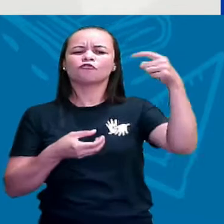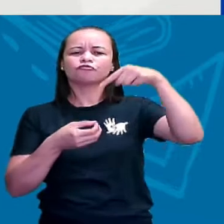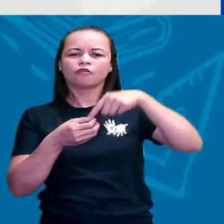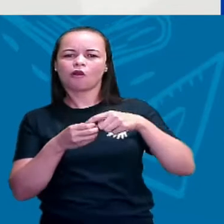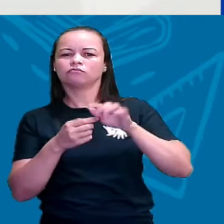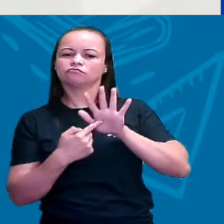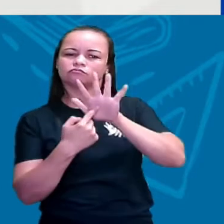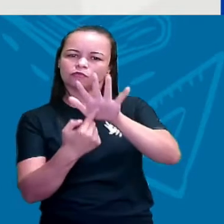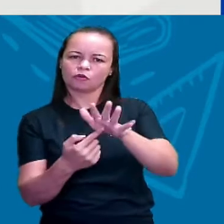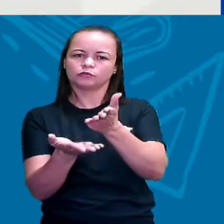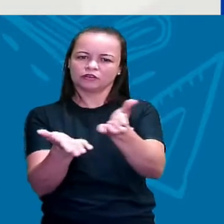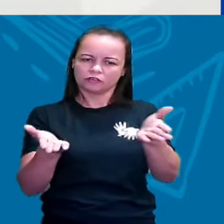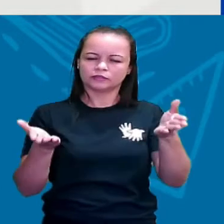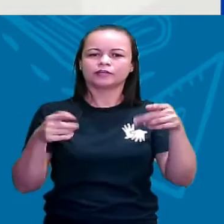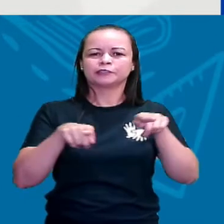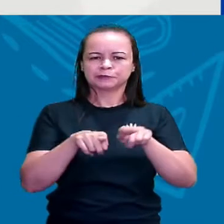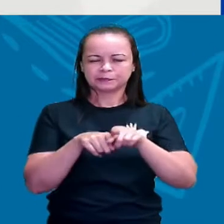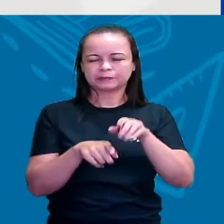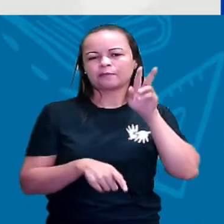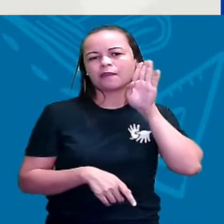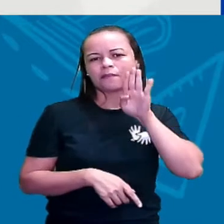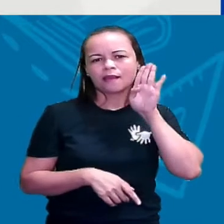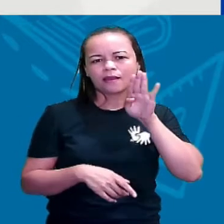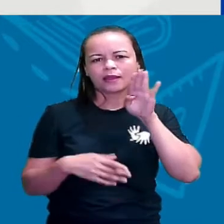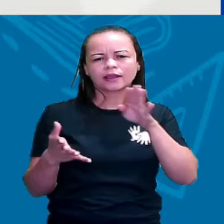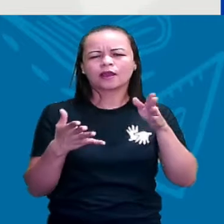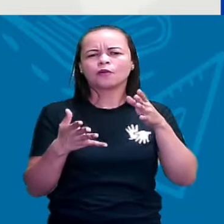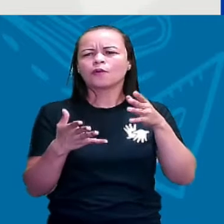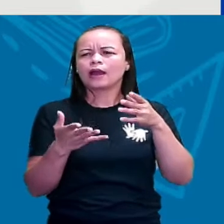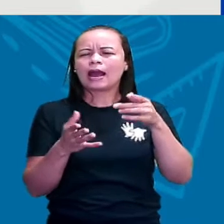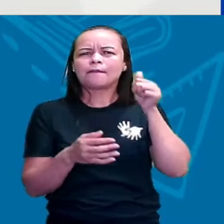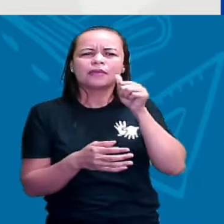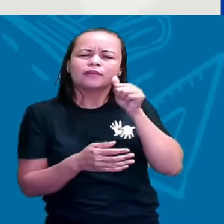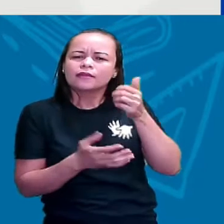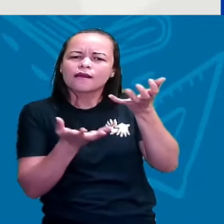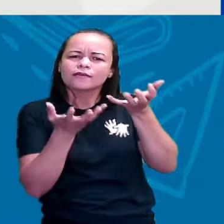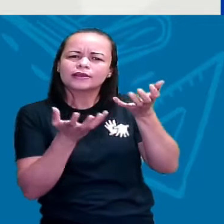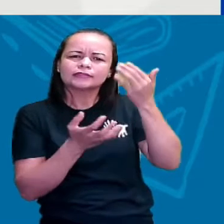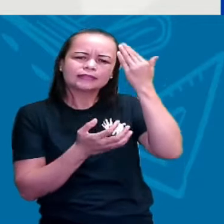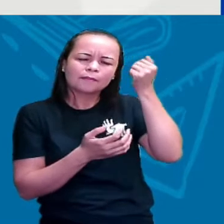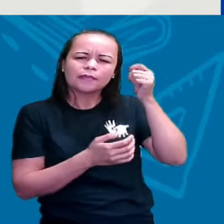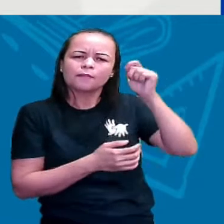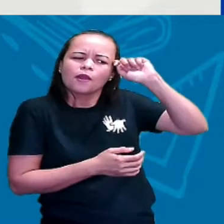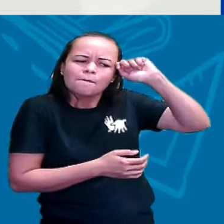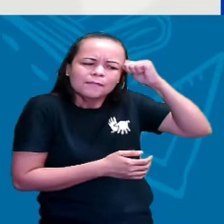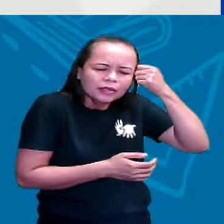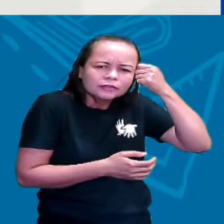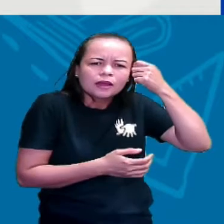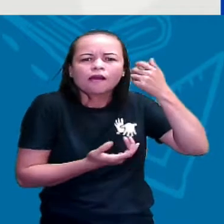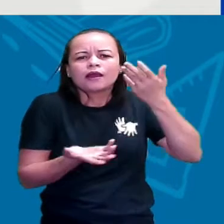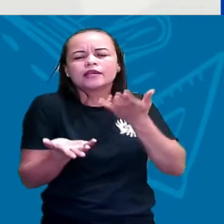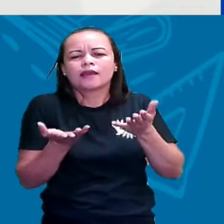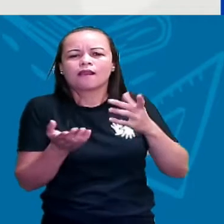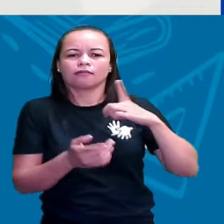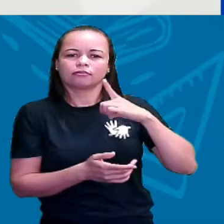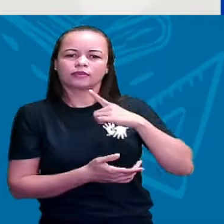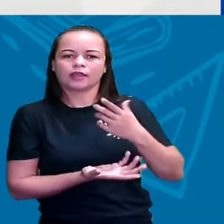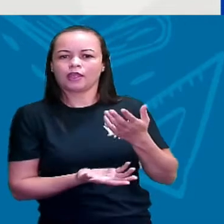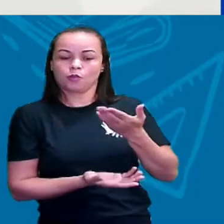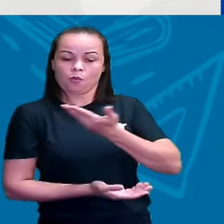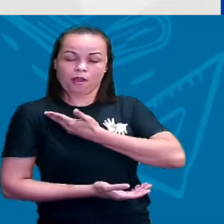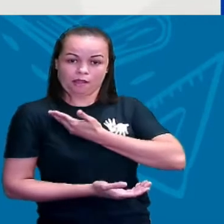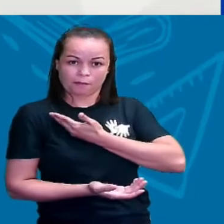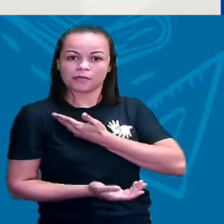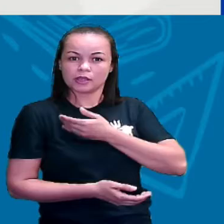também de uma menina que ela quer saber porque ela é tão pretinha, né? E ela tem um amigo coelhinho que vai, ó, junto